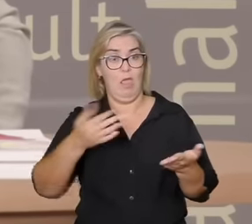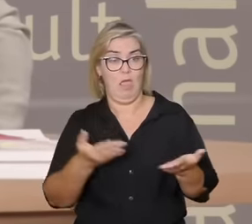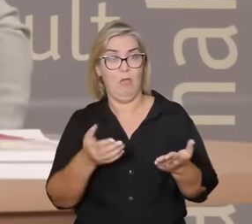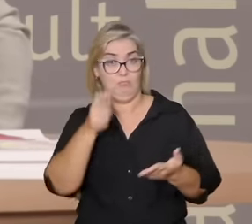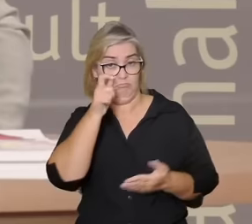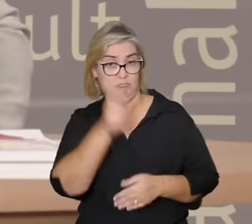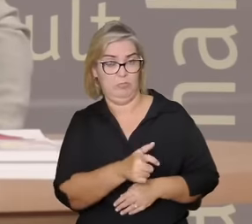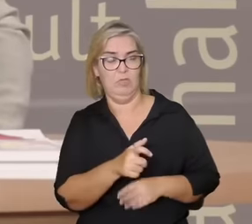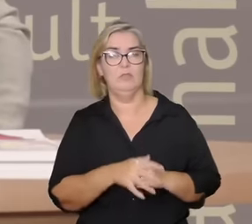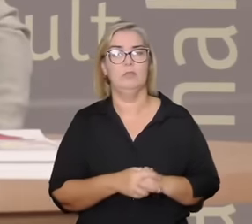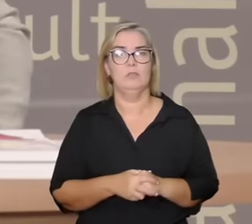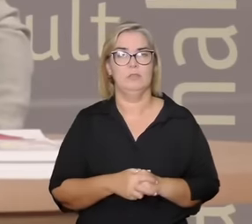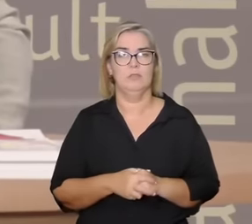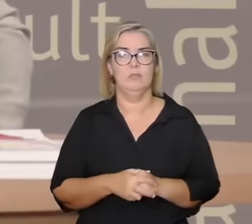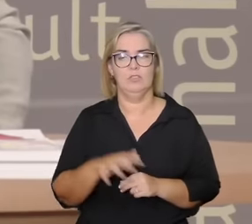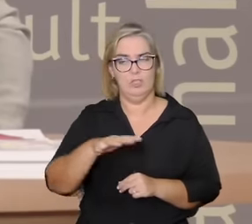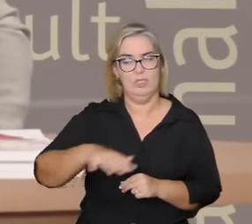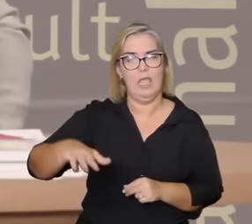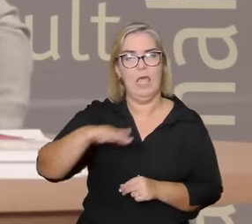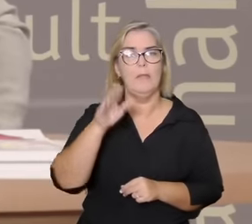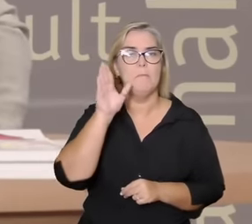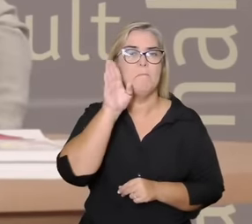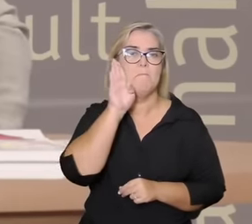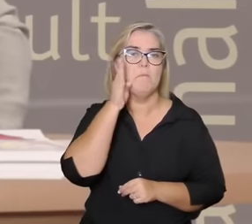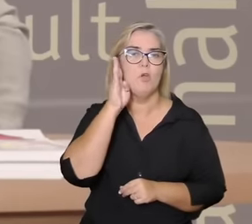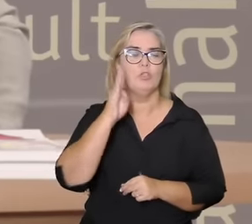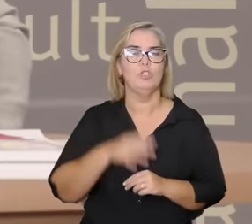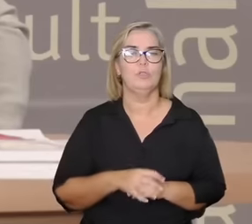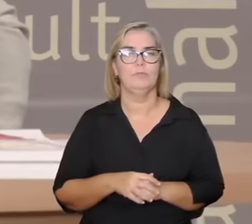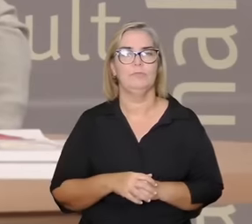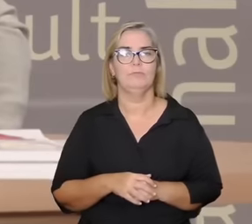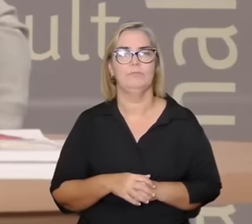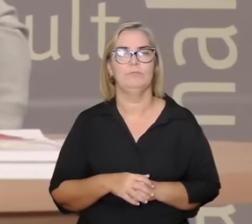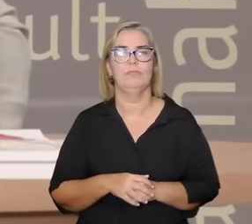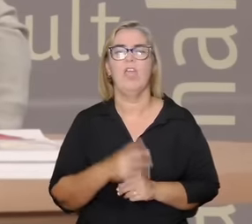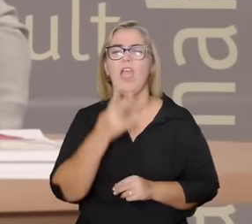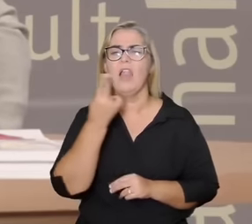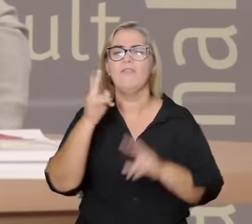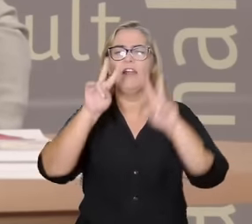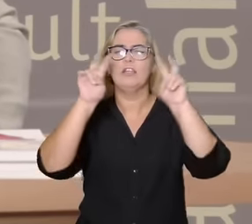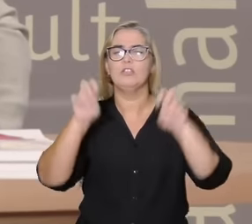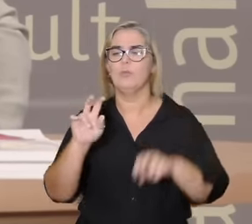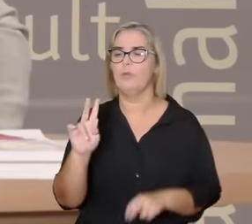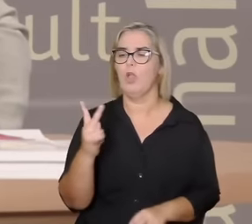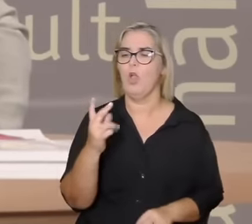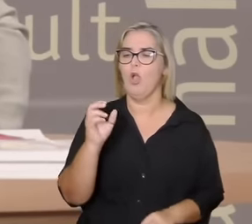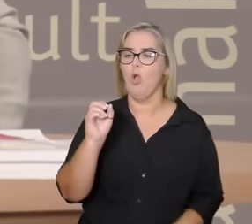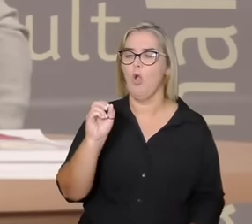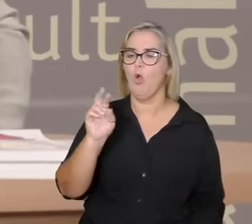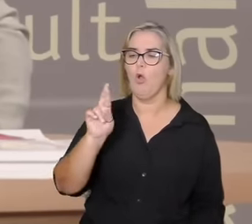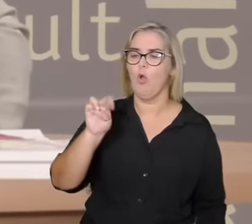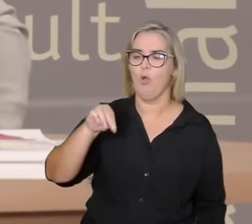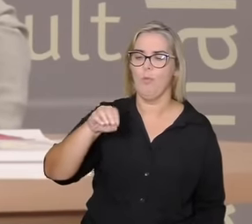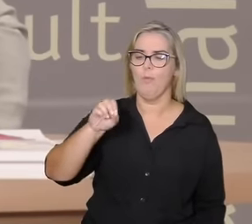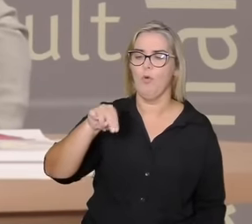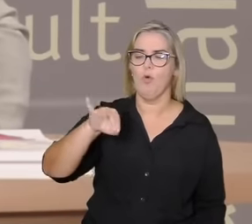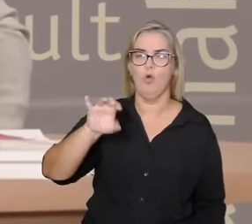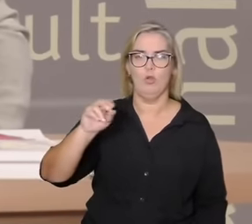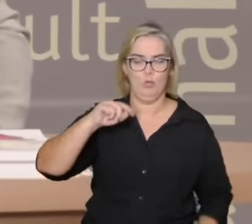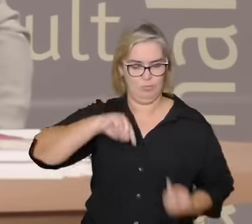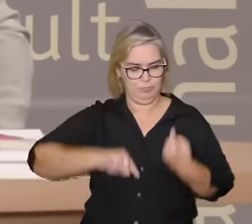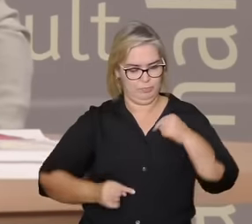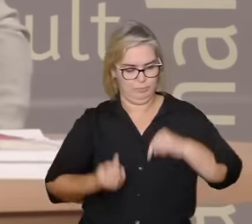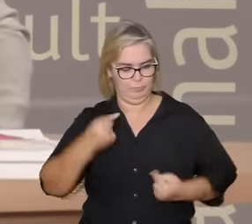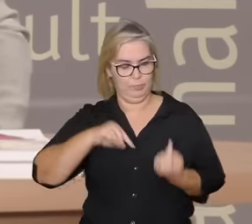um trabalho da área de biologia a pode falar em hormônios hormônios do amor tem algumas ideias